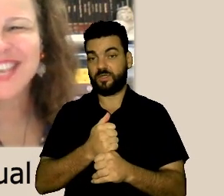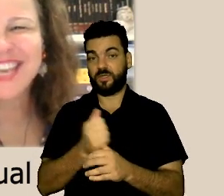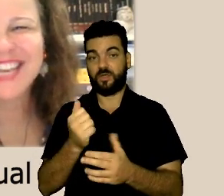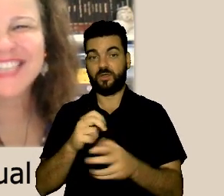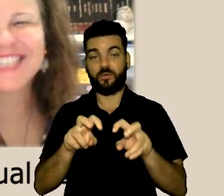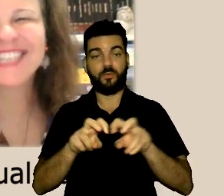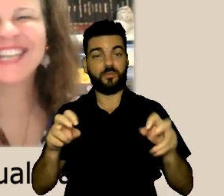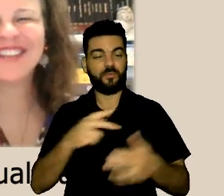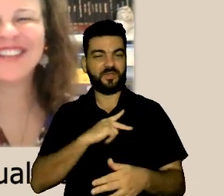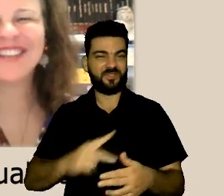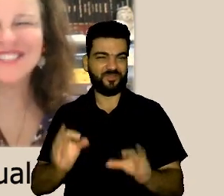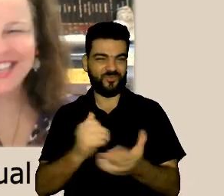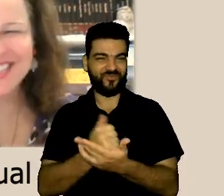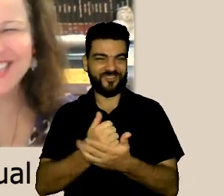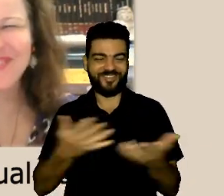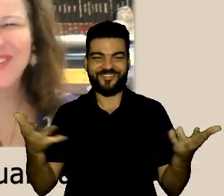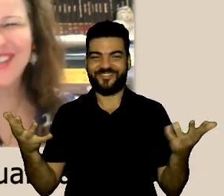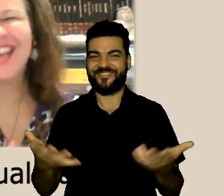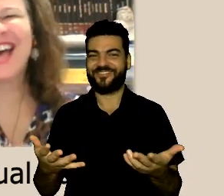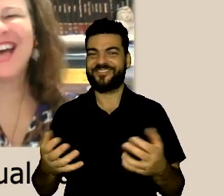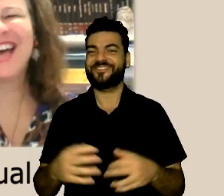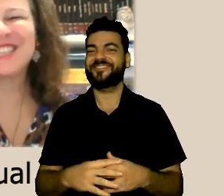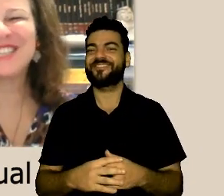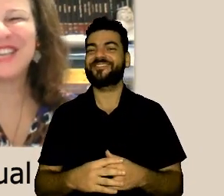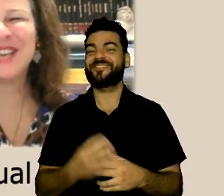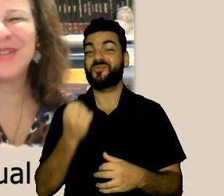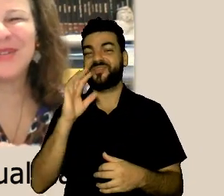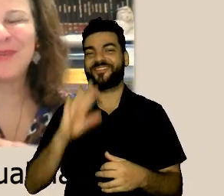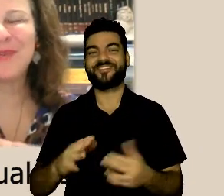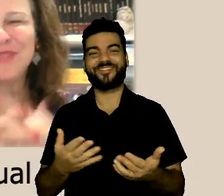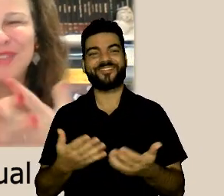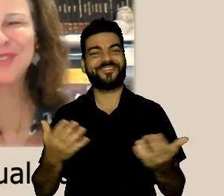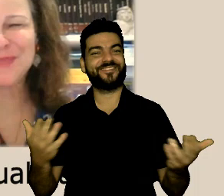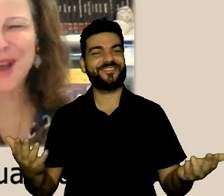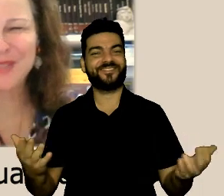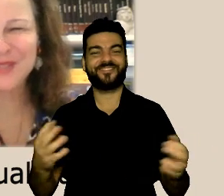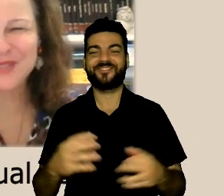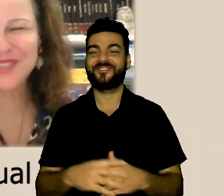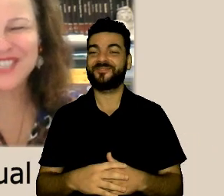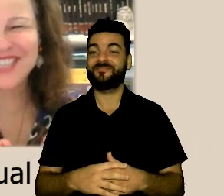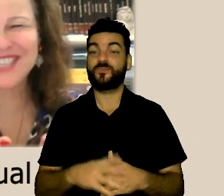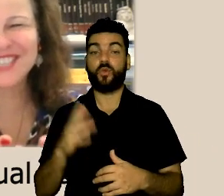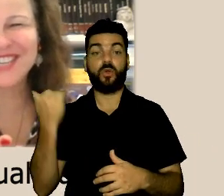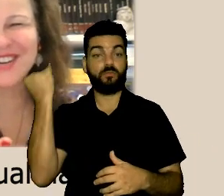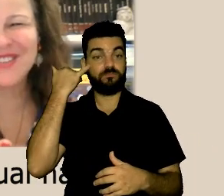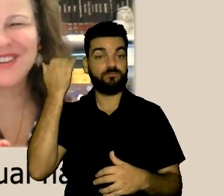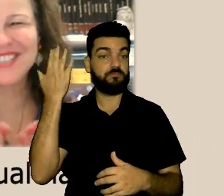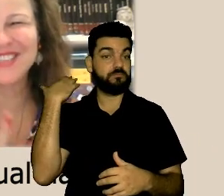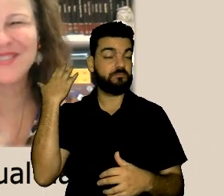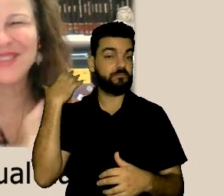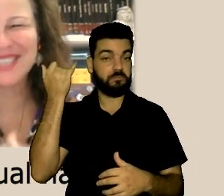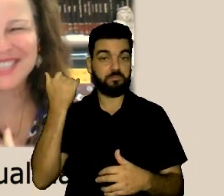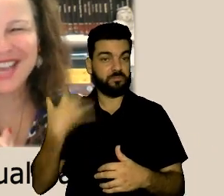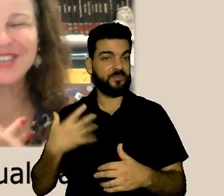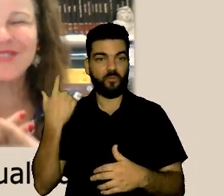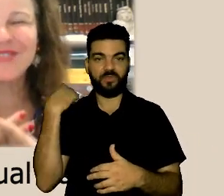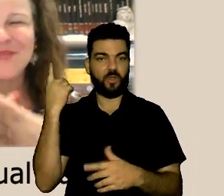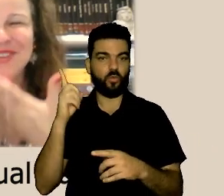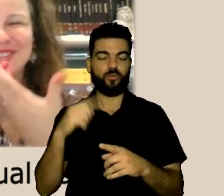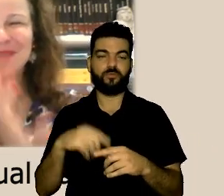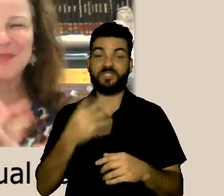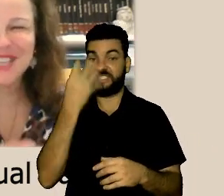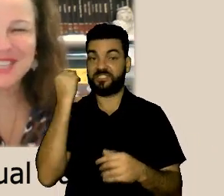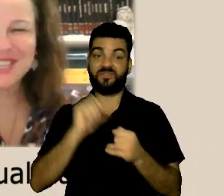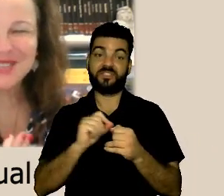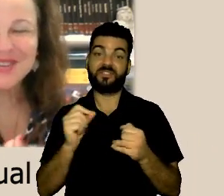presidência da mesa, boa tarde, eu como não fiz minha audiodescrição antes de começar, então